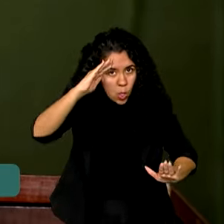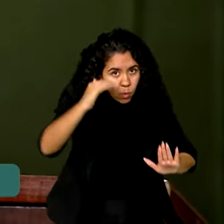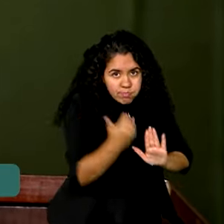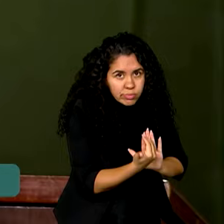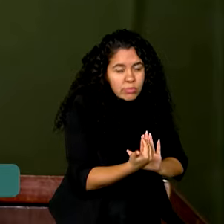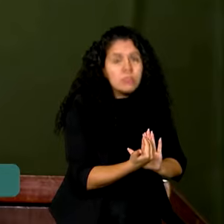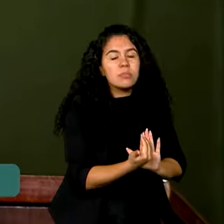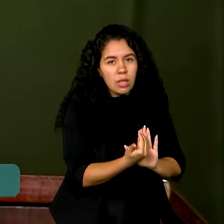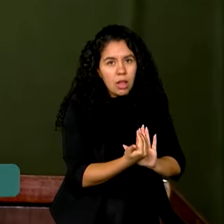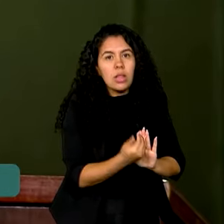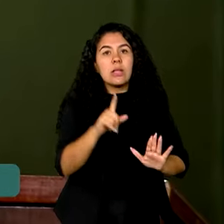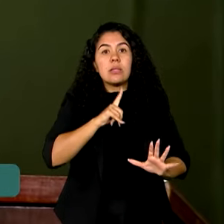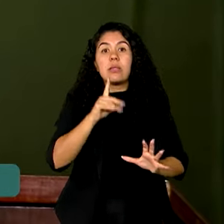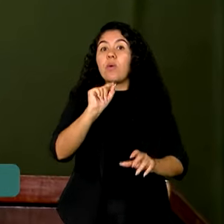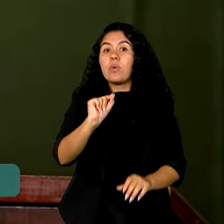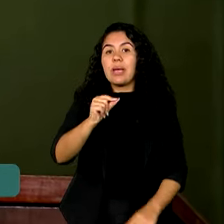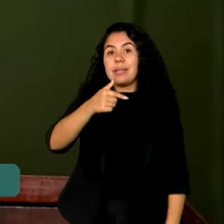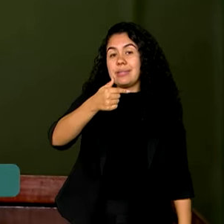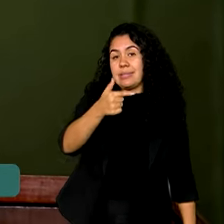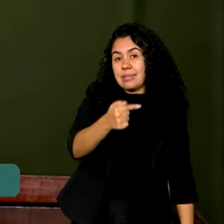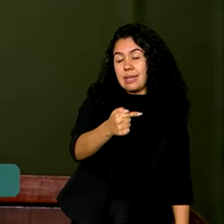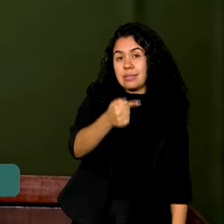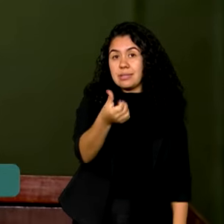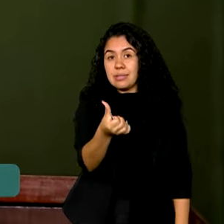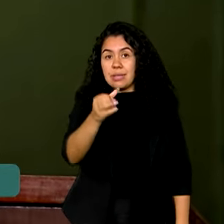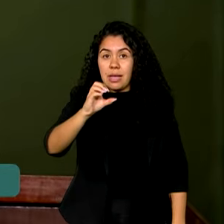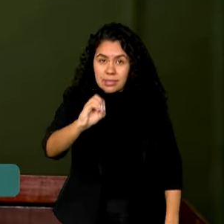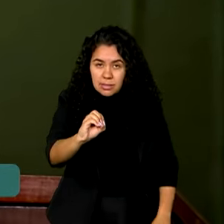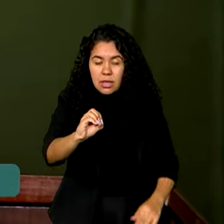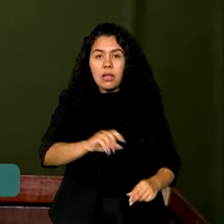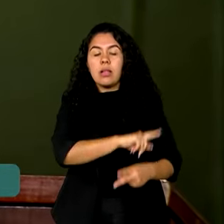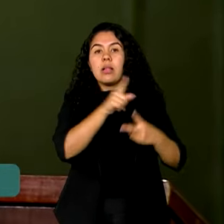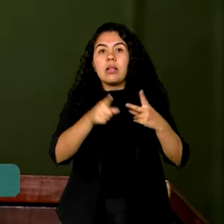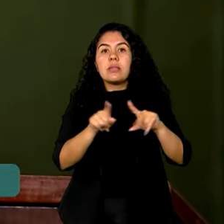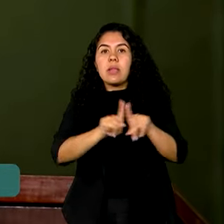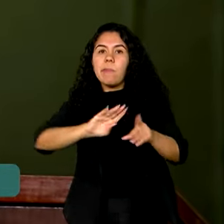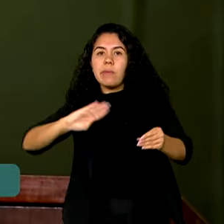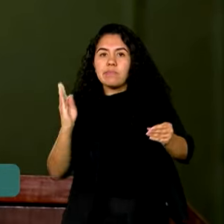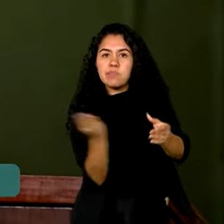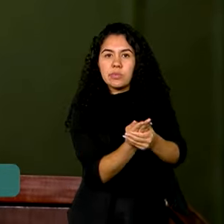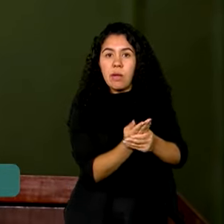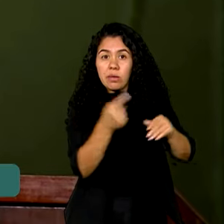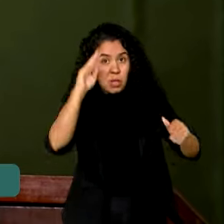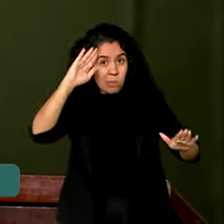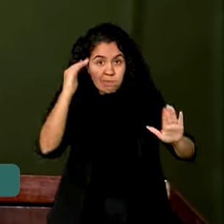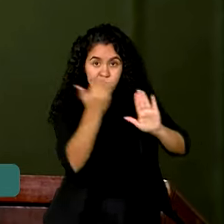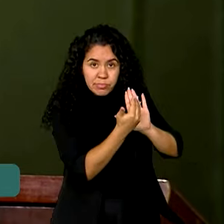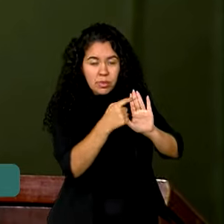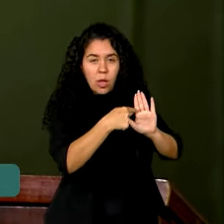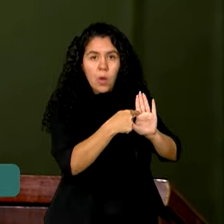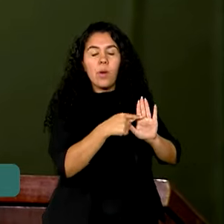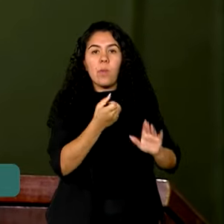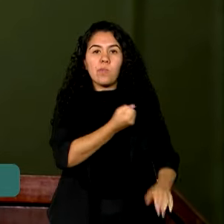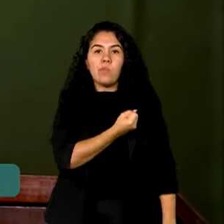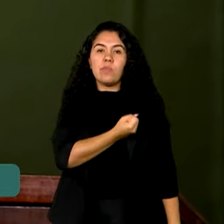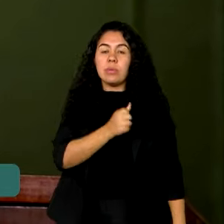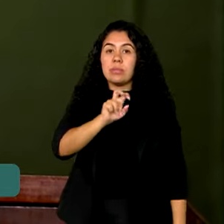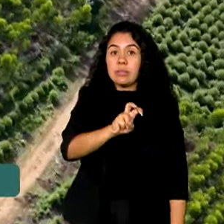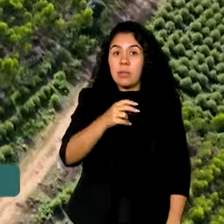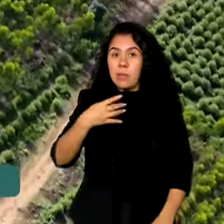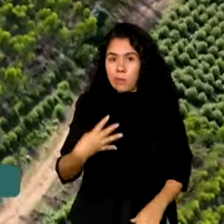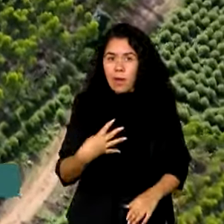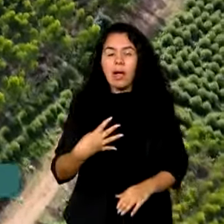fundamental 760 e na ação direta de inconstitucionalidade por omissão número 54,